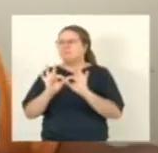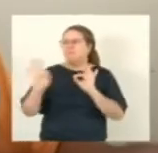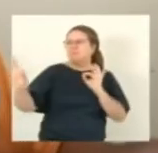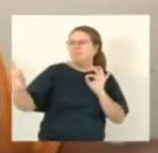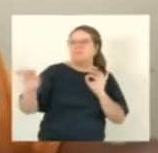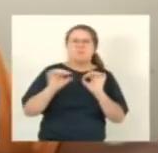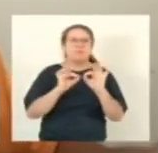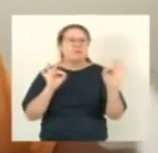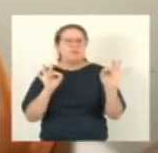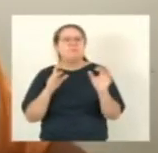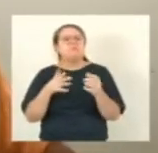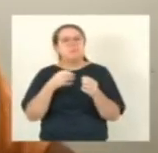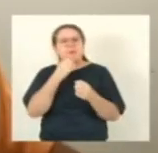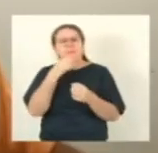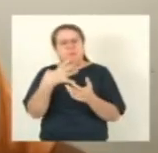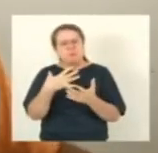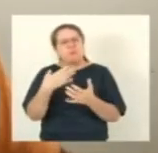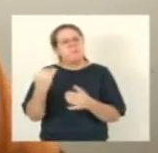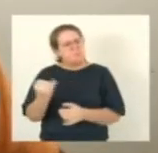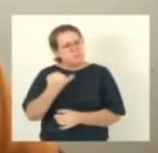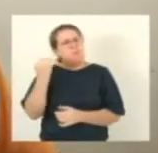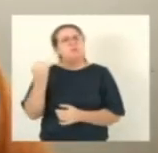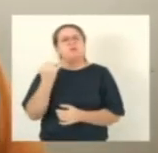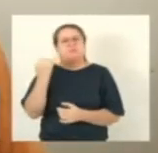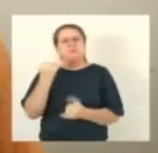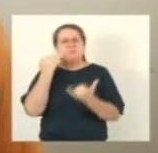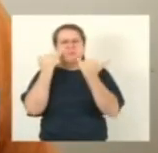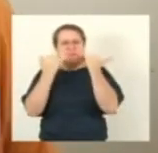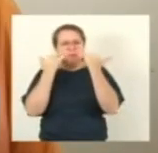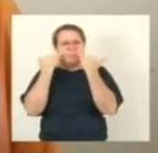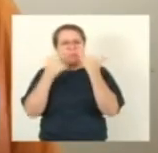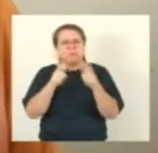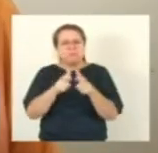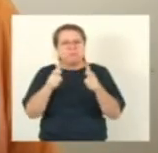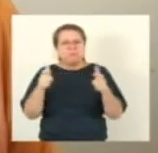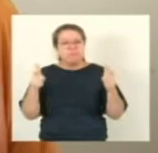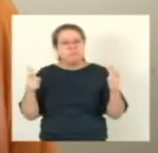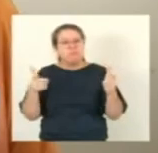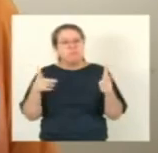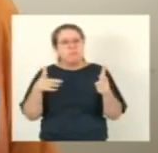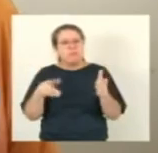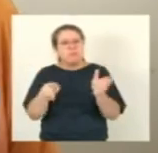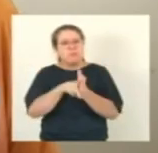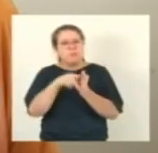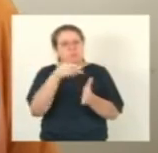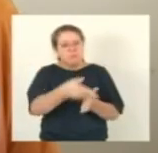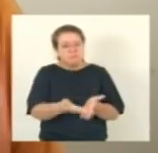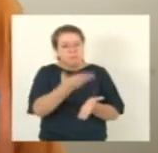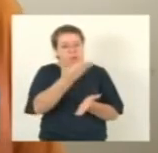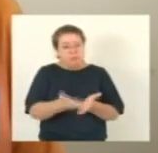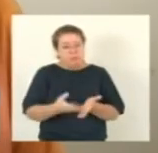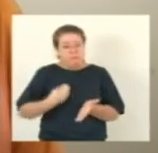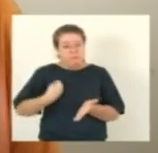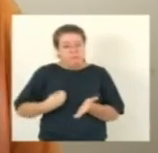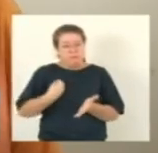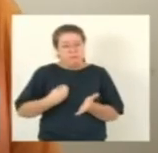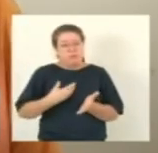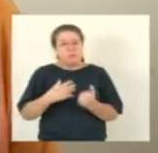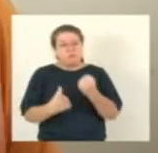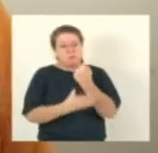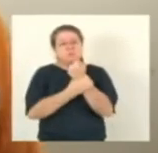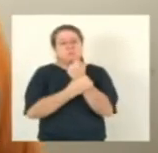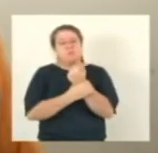extremamente importante vou relatar pela constitucionalidade juridicidade e boa técnica eu vou opinar também